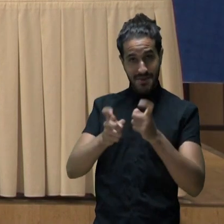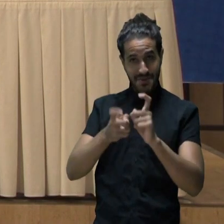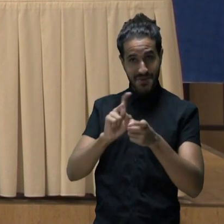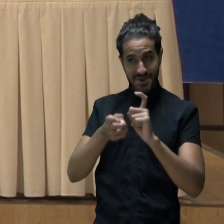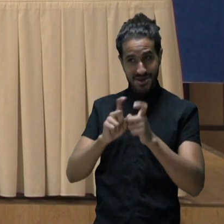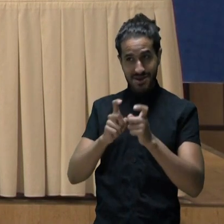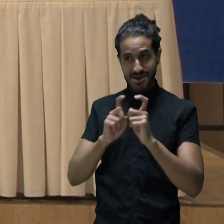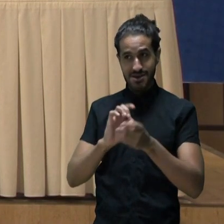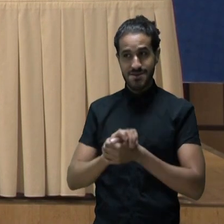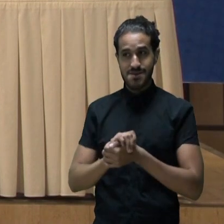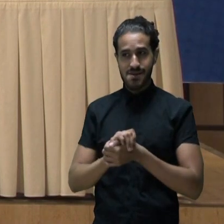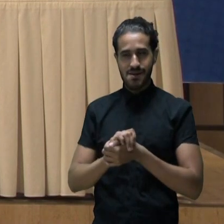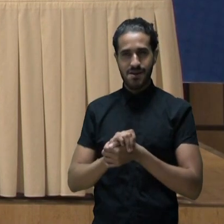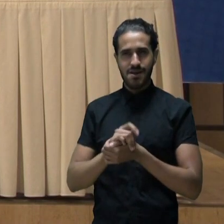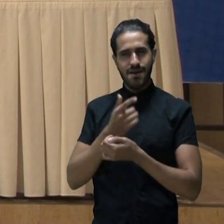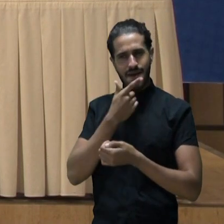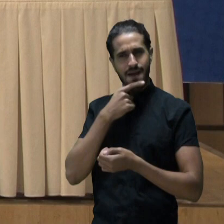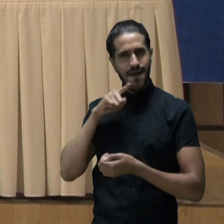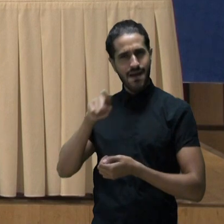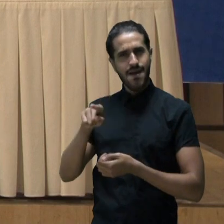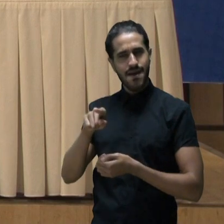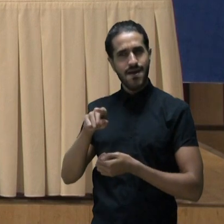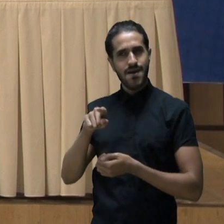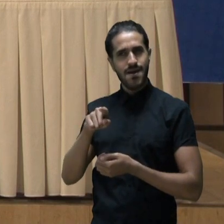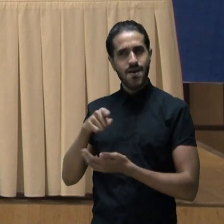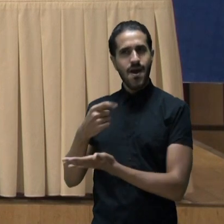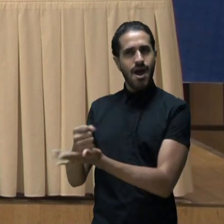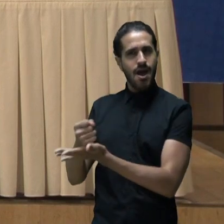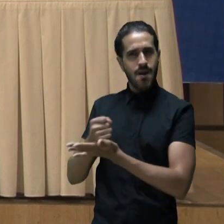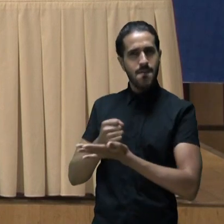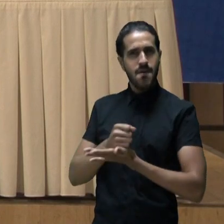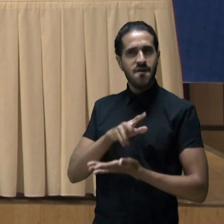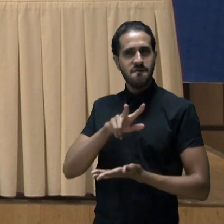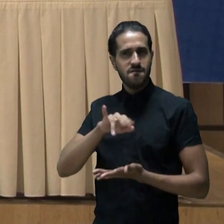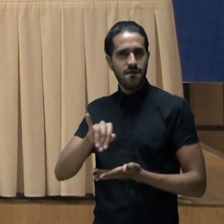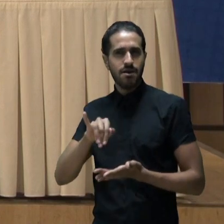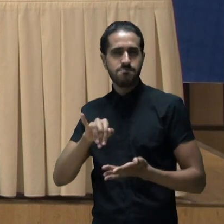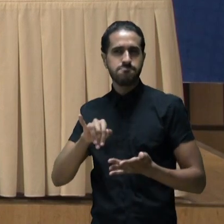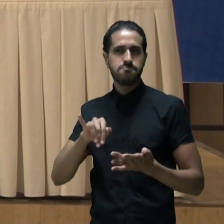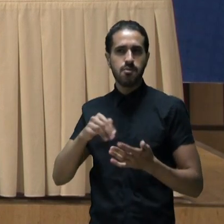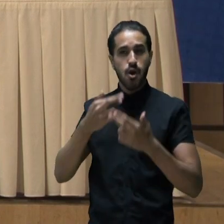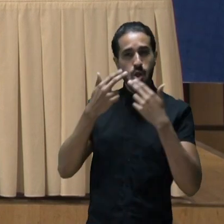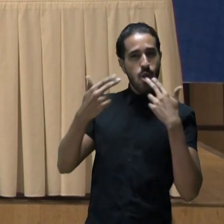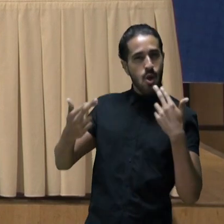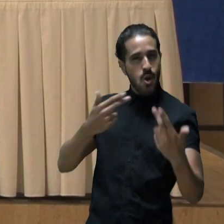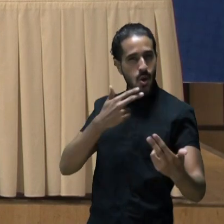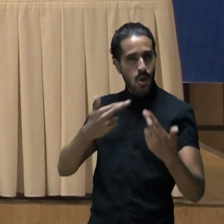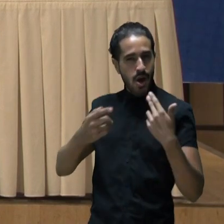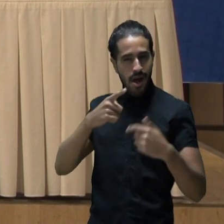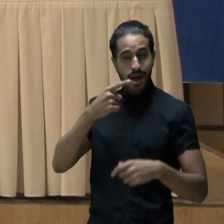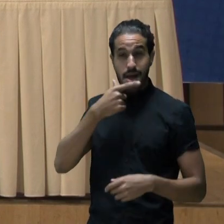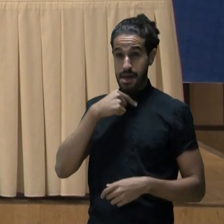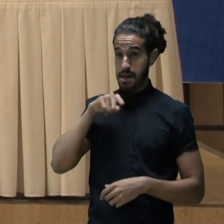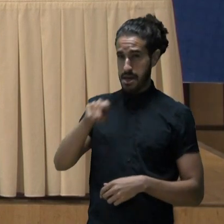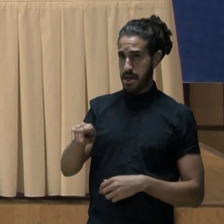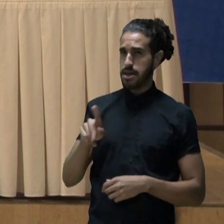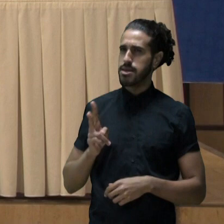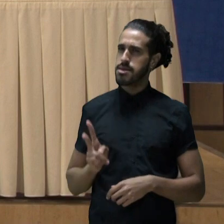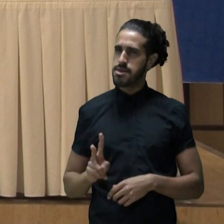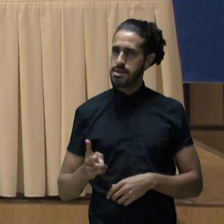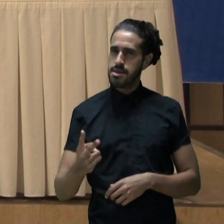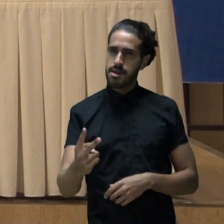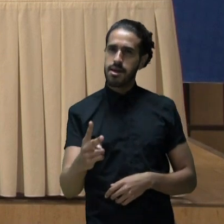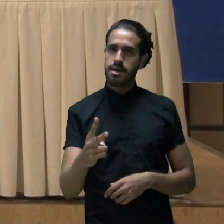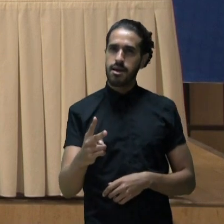executivo, que seguramente está correndo atrás de alguma novidade por aí. Ele que é sempre,